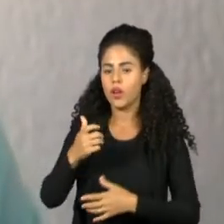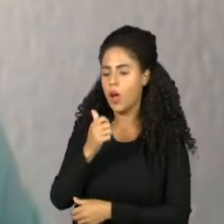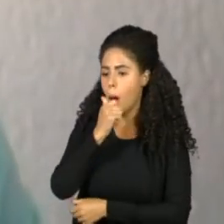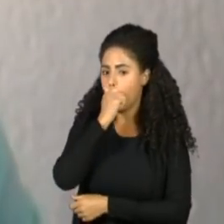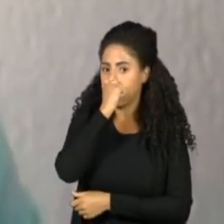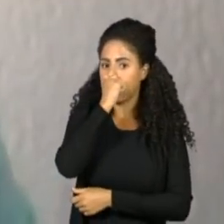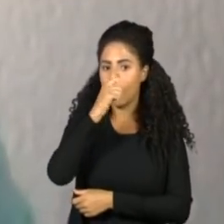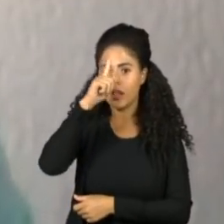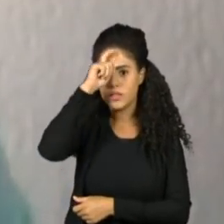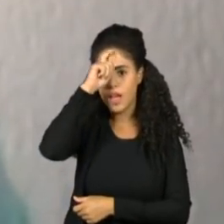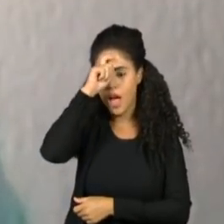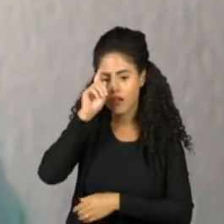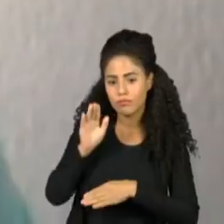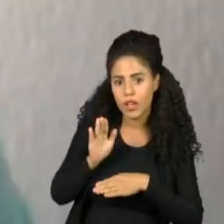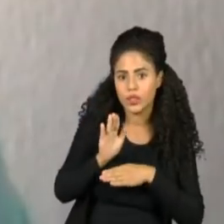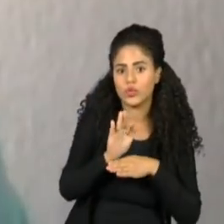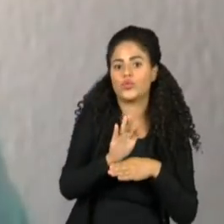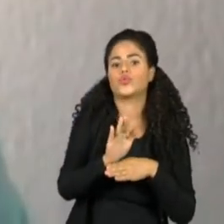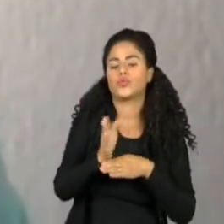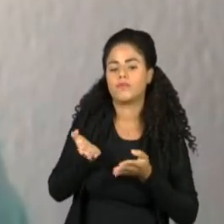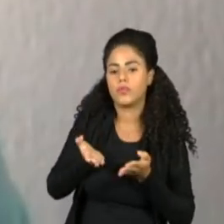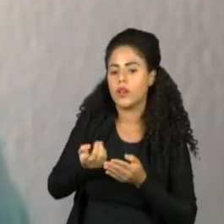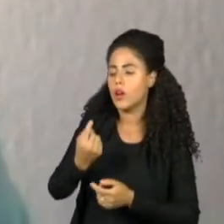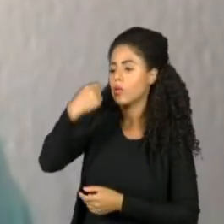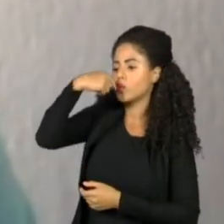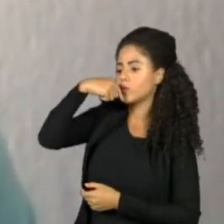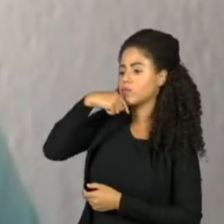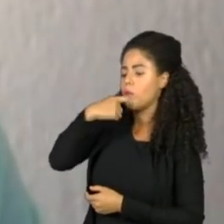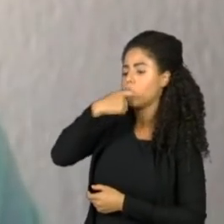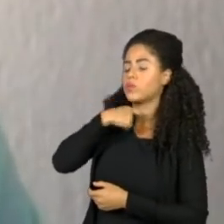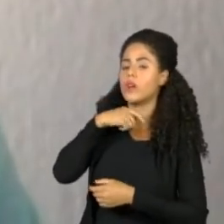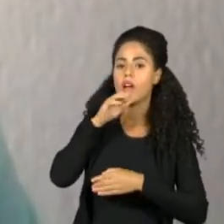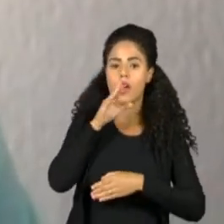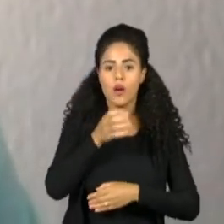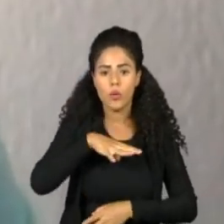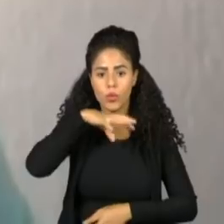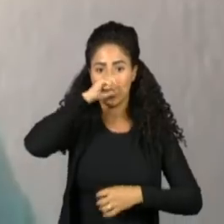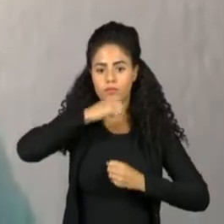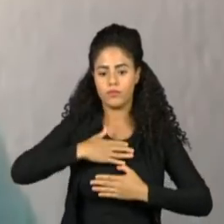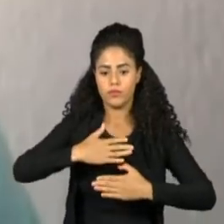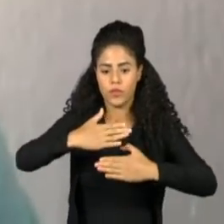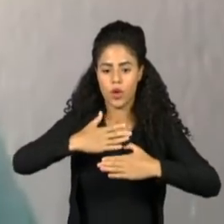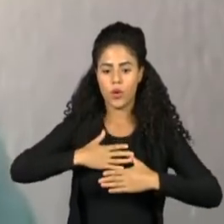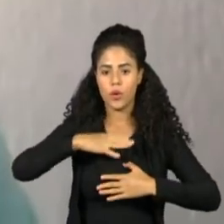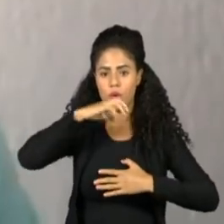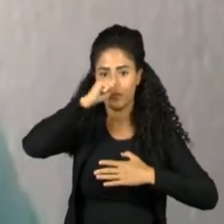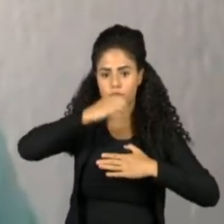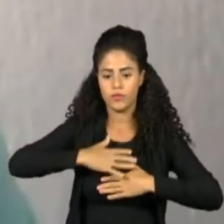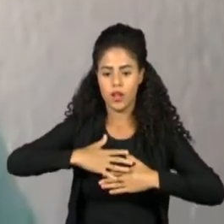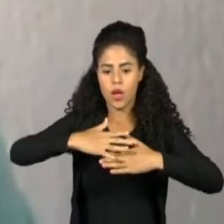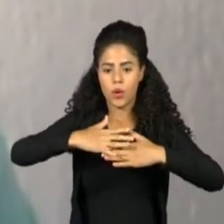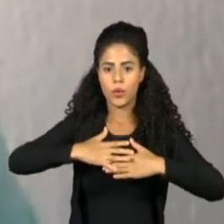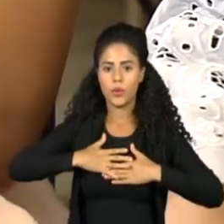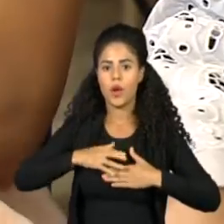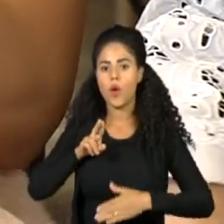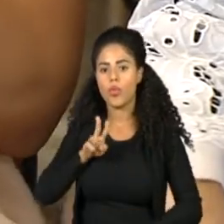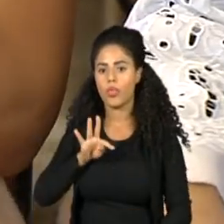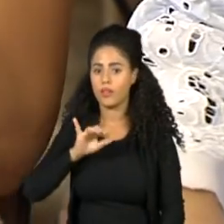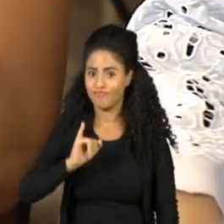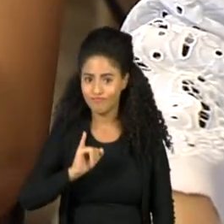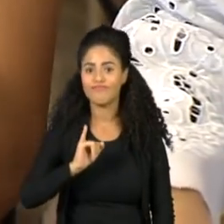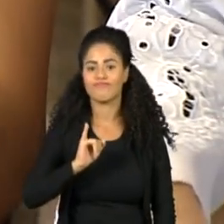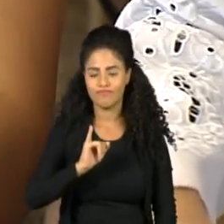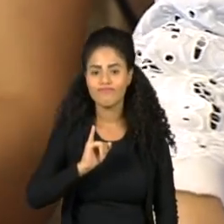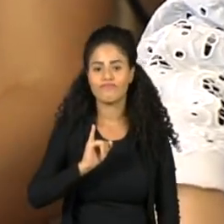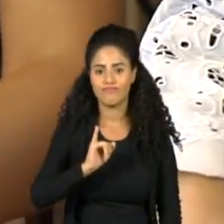de suporte não invasivo respiratório. Então foram bebês que demandaram mais de suporte de UTI. Para ser